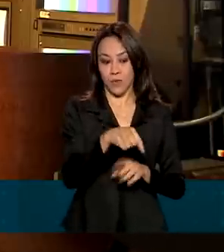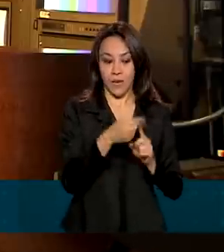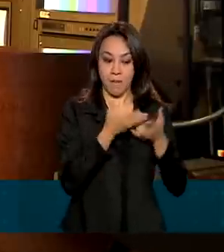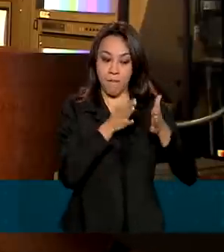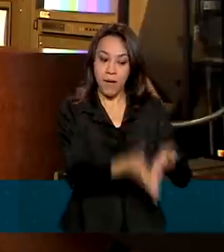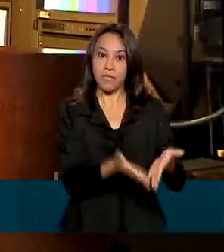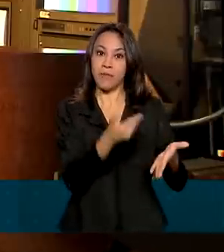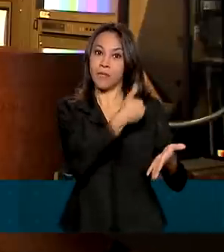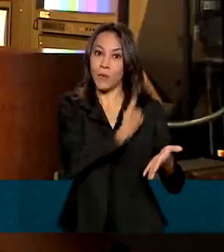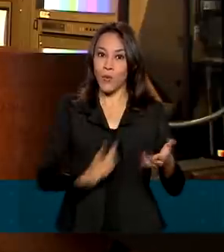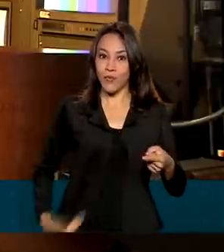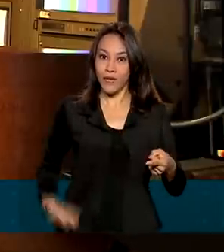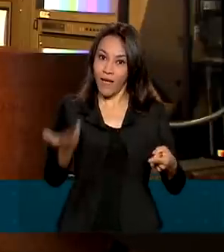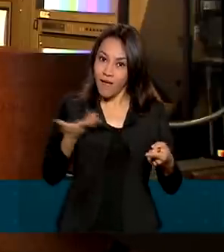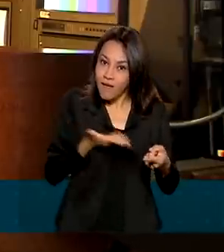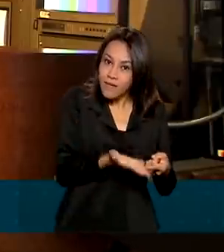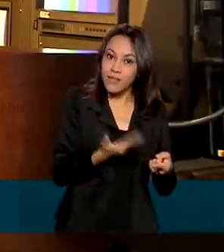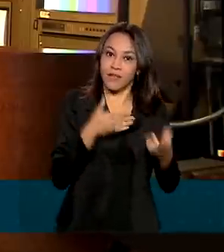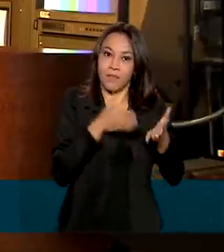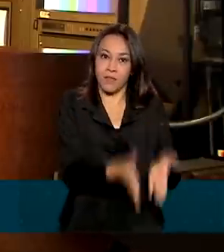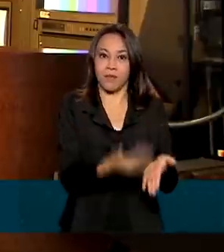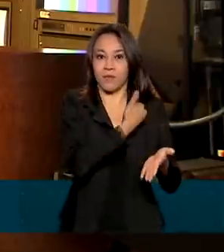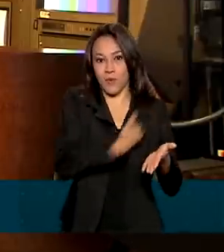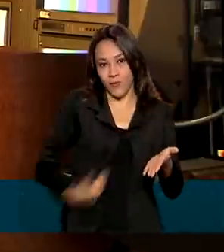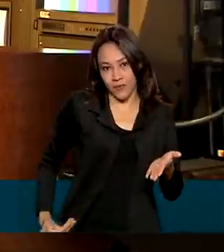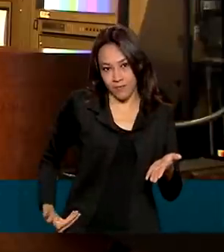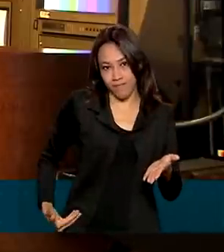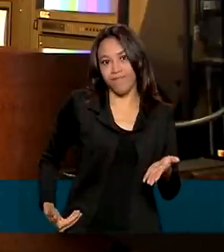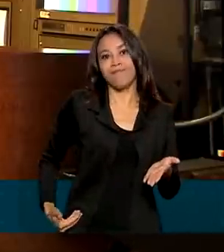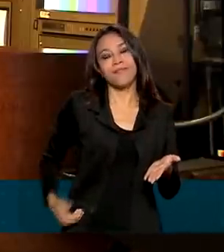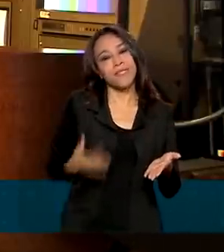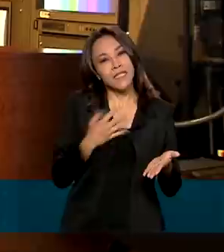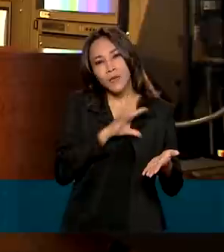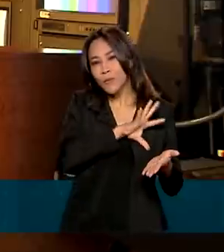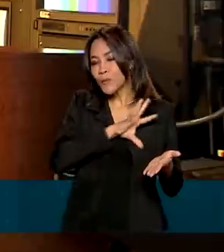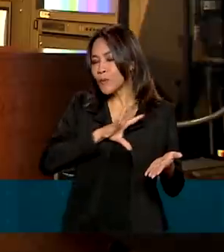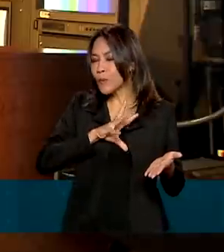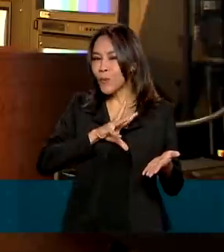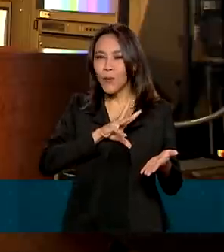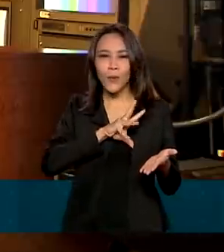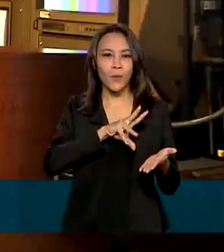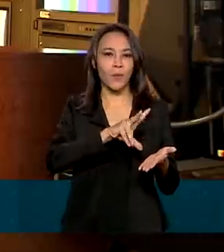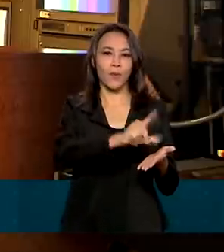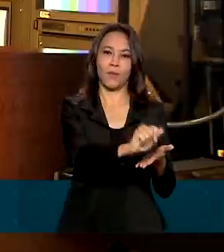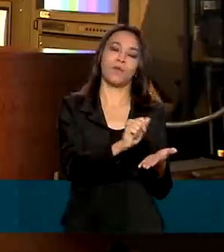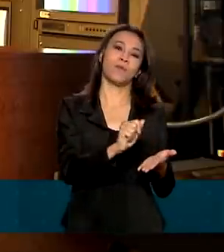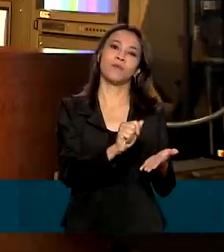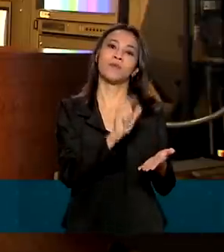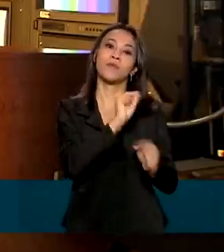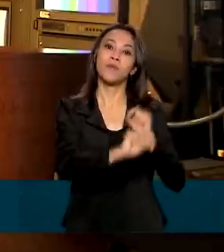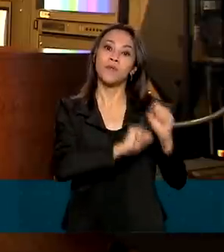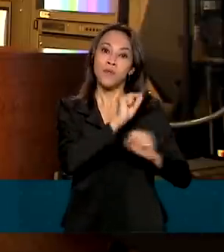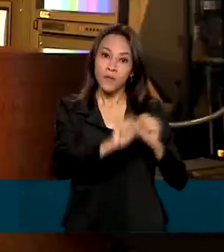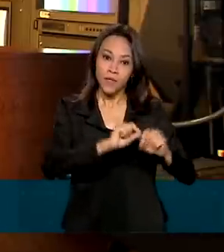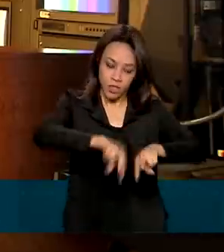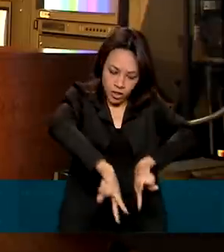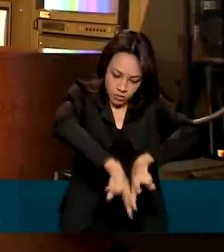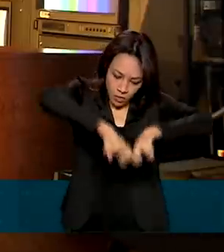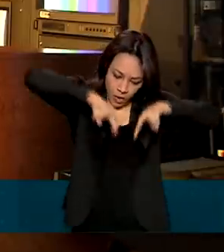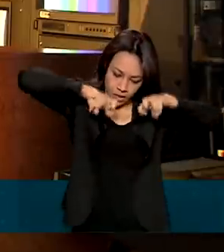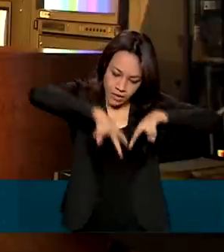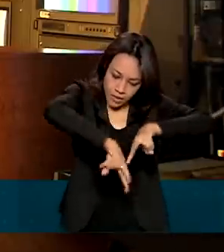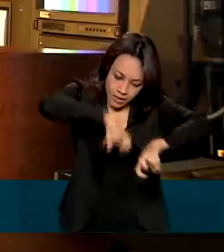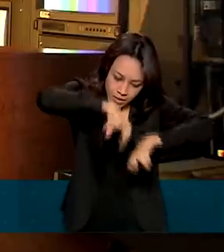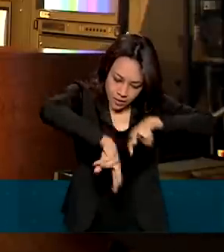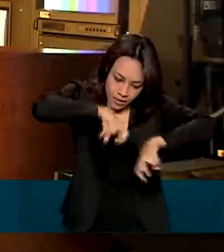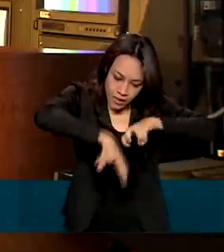governamentais. O são essas participações governamentais? São todos os retornos decorrentes da exploração e produção do petróleo